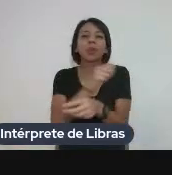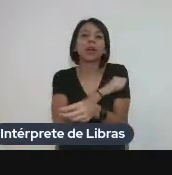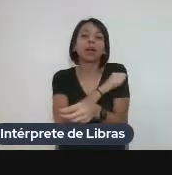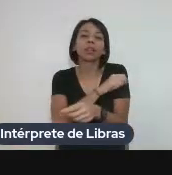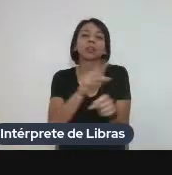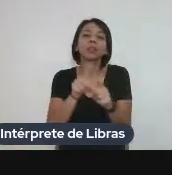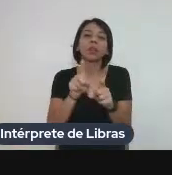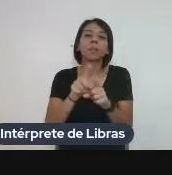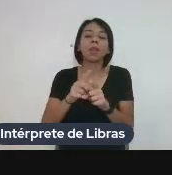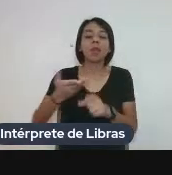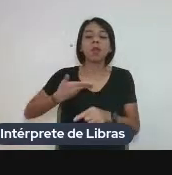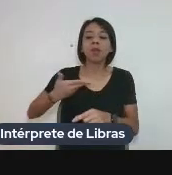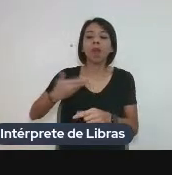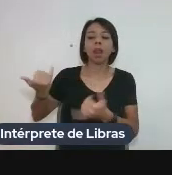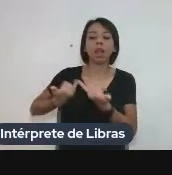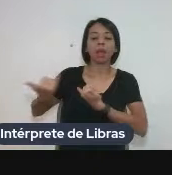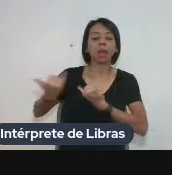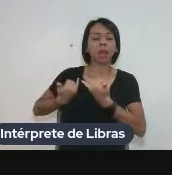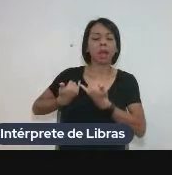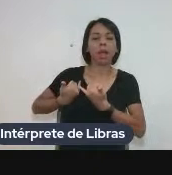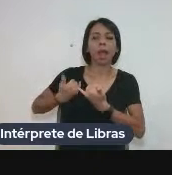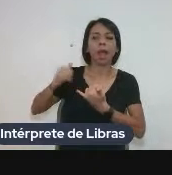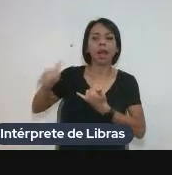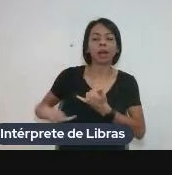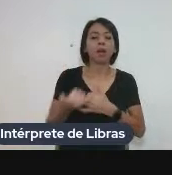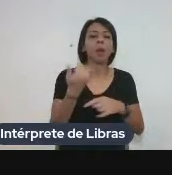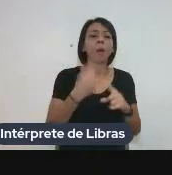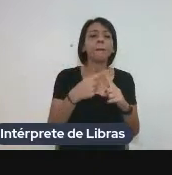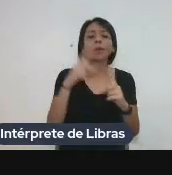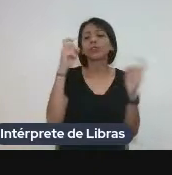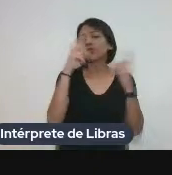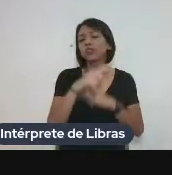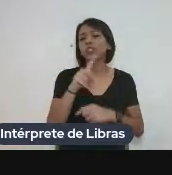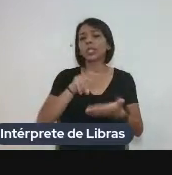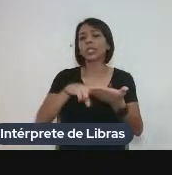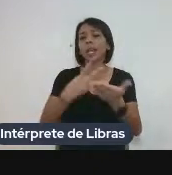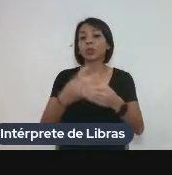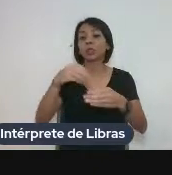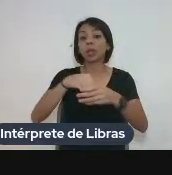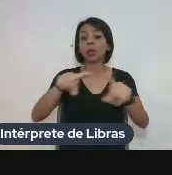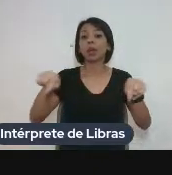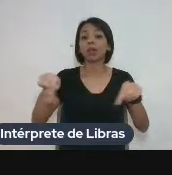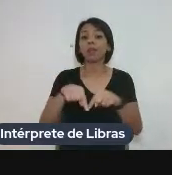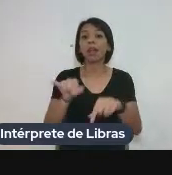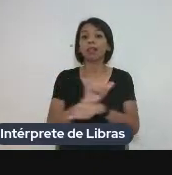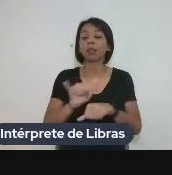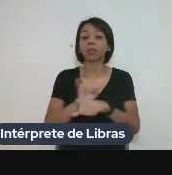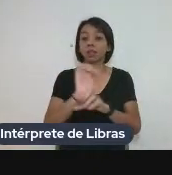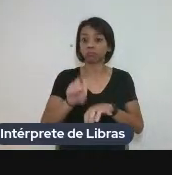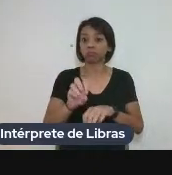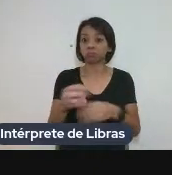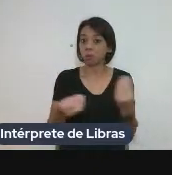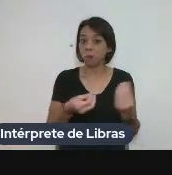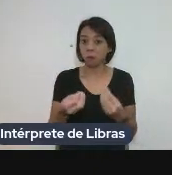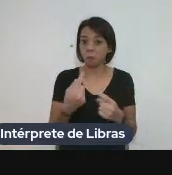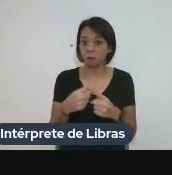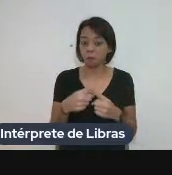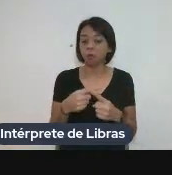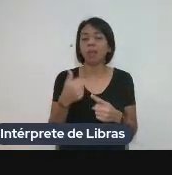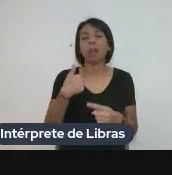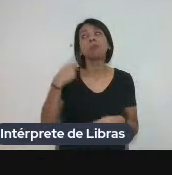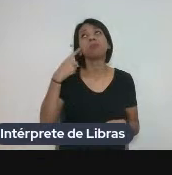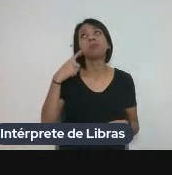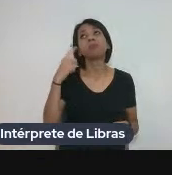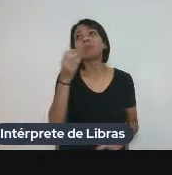de relatos dos meus colegas, eu pensei em por que seria difícil colocar a tradução em sala de aula. E o que eu penso que poderia